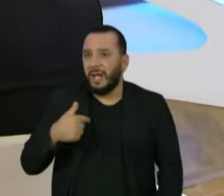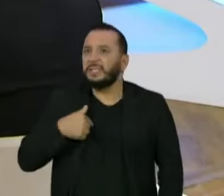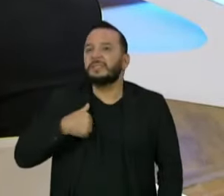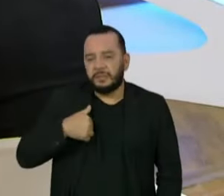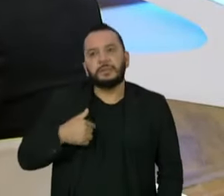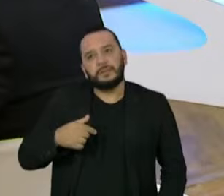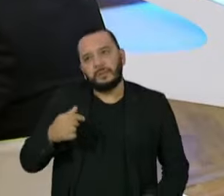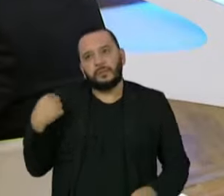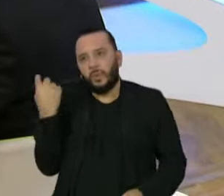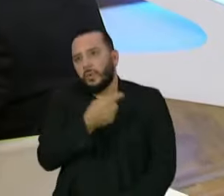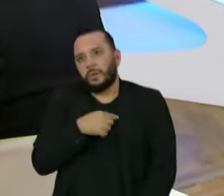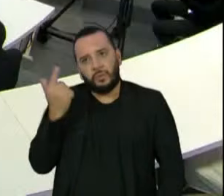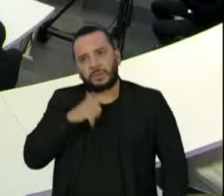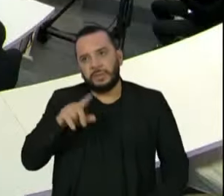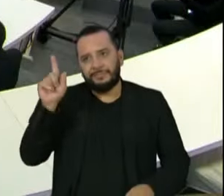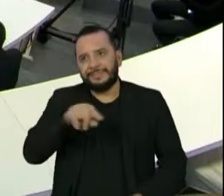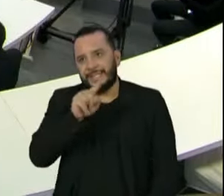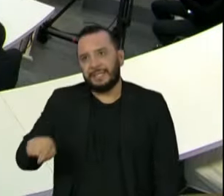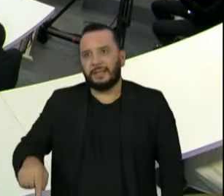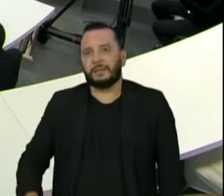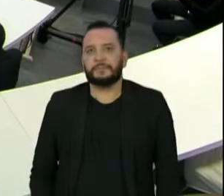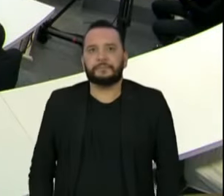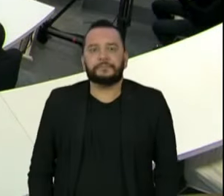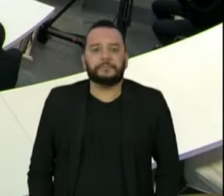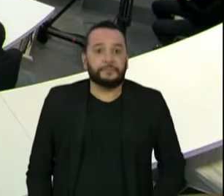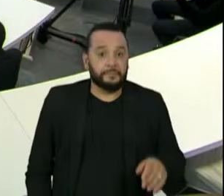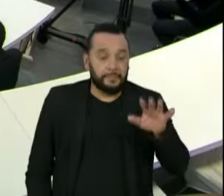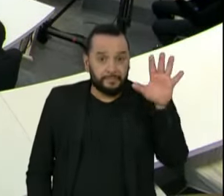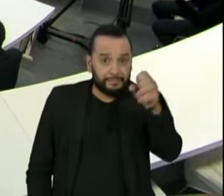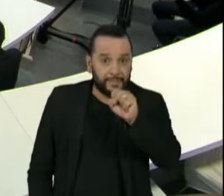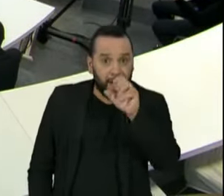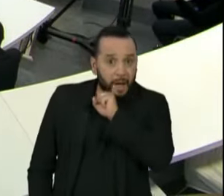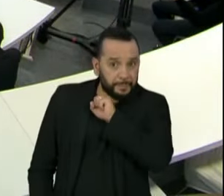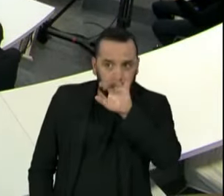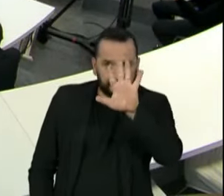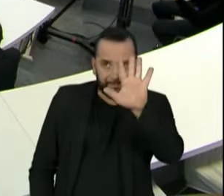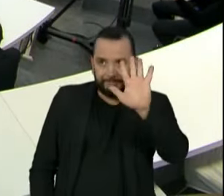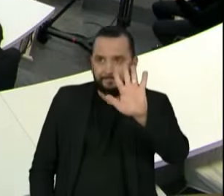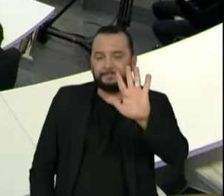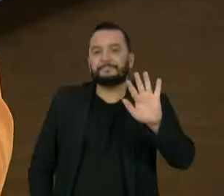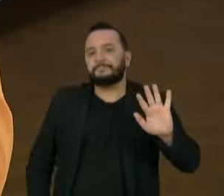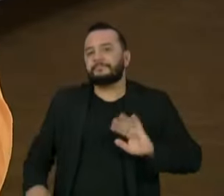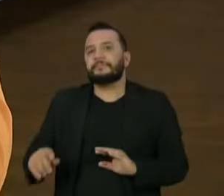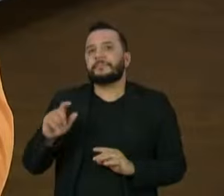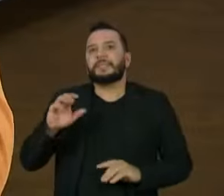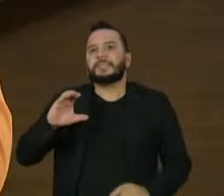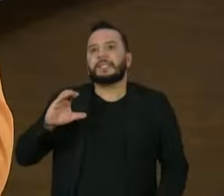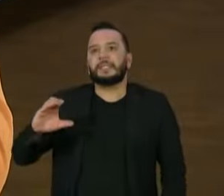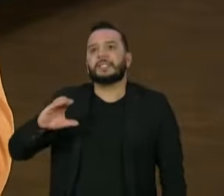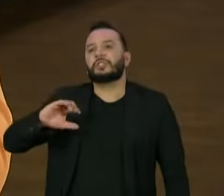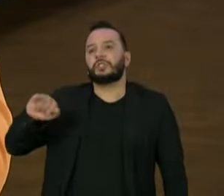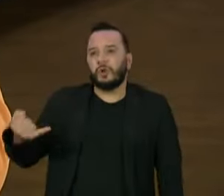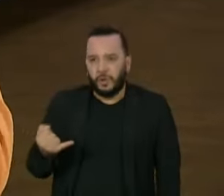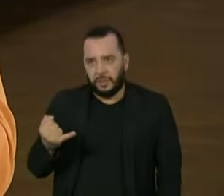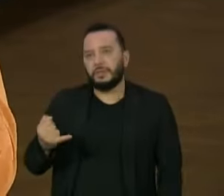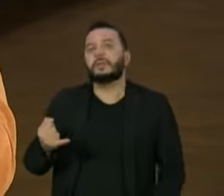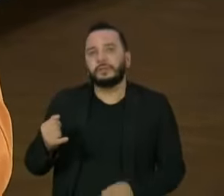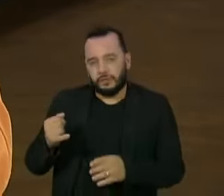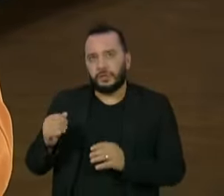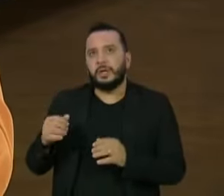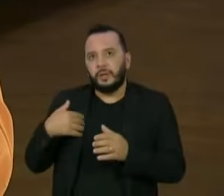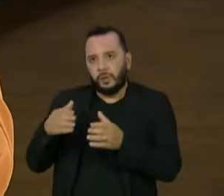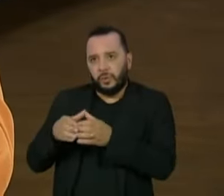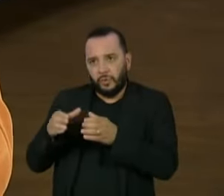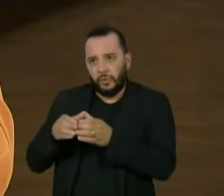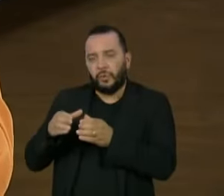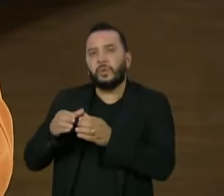É fato. Raquel. Aproveitando, pergunta rápida, já que o bloco é mais curto, então, para ajudar, em relação à CCJ, Comissão de Constituição e Justiça,